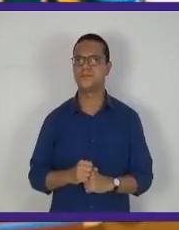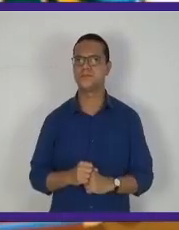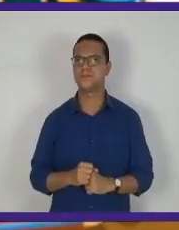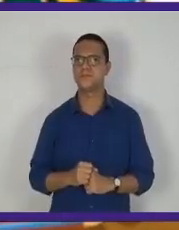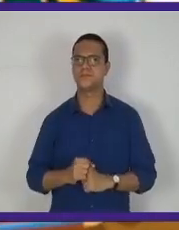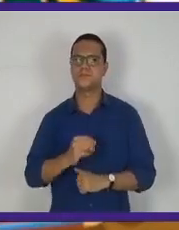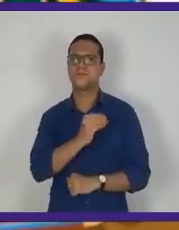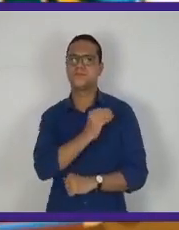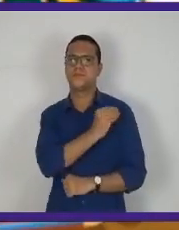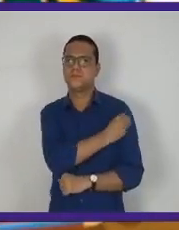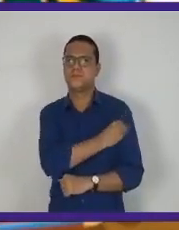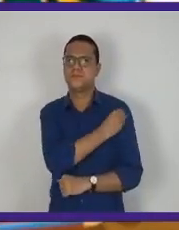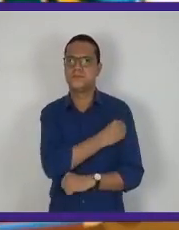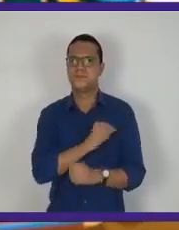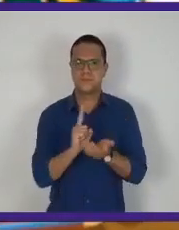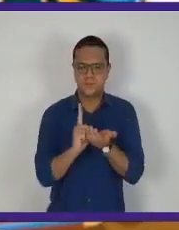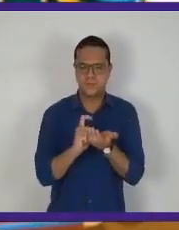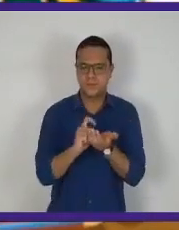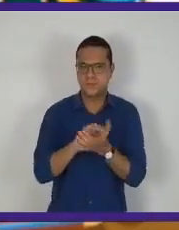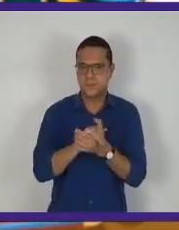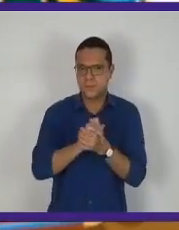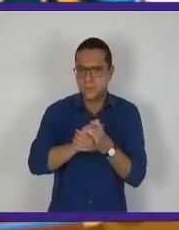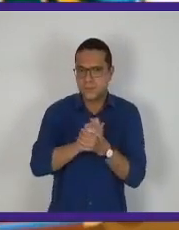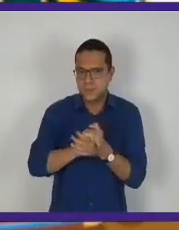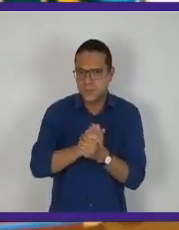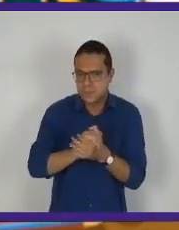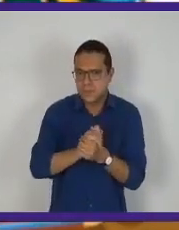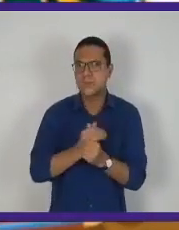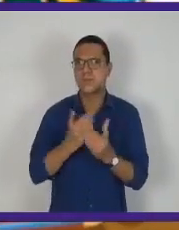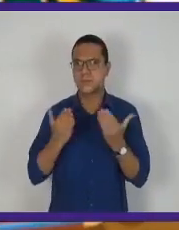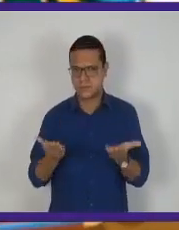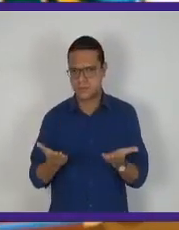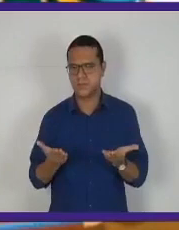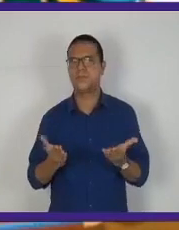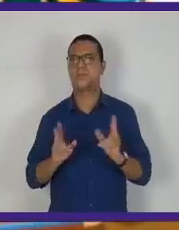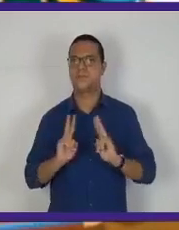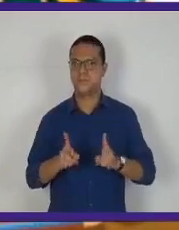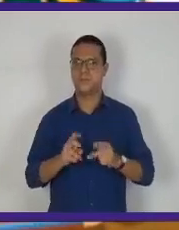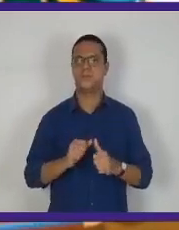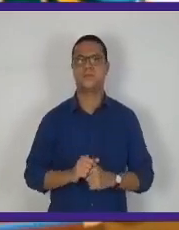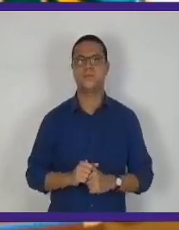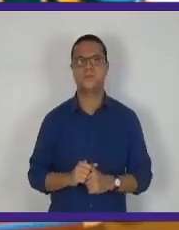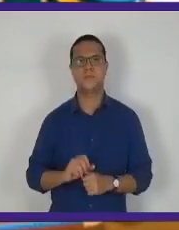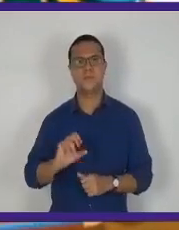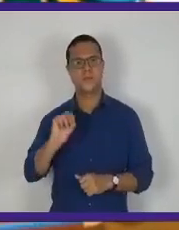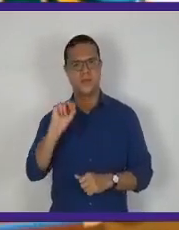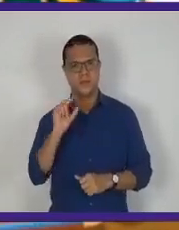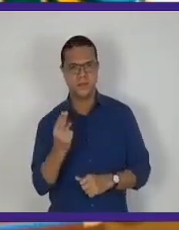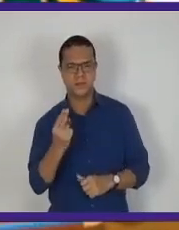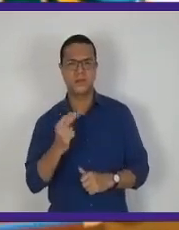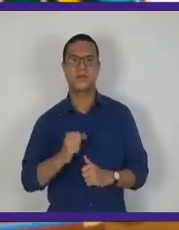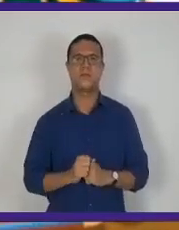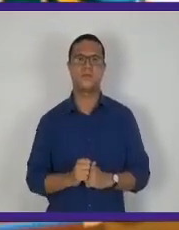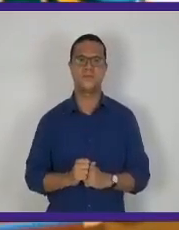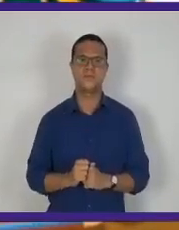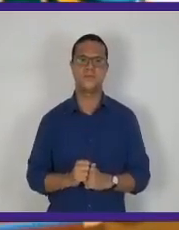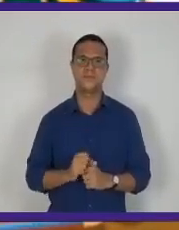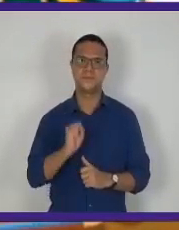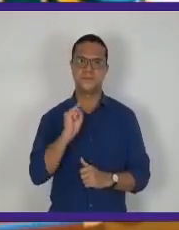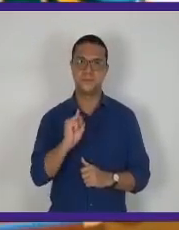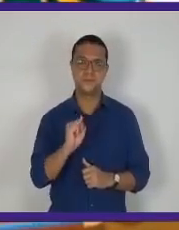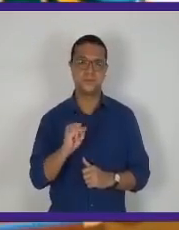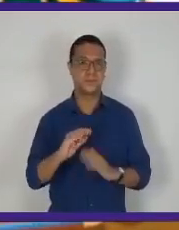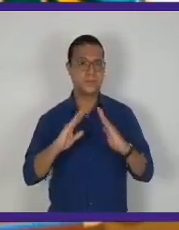aí. Coloque álcool gel ou 70 na mãozinha. Ou então,